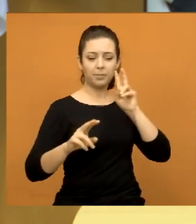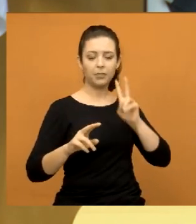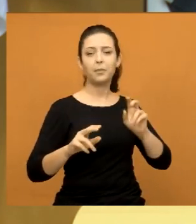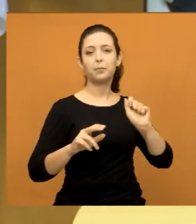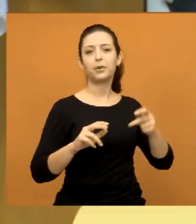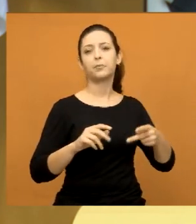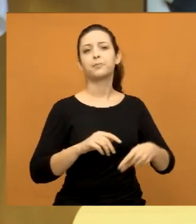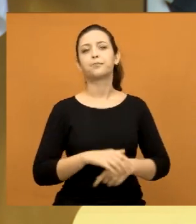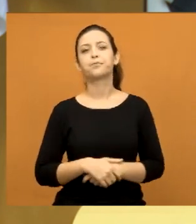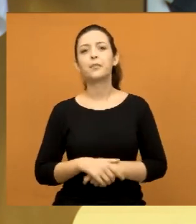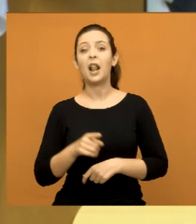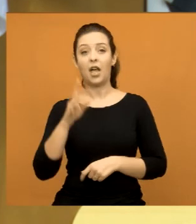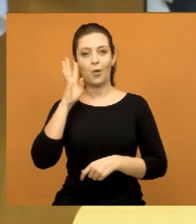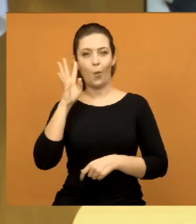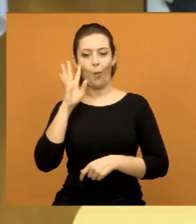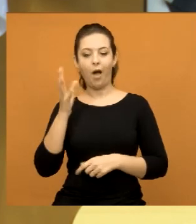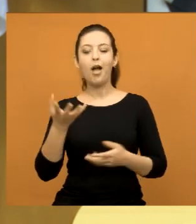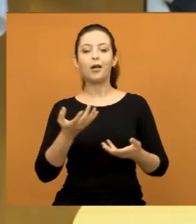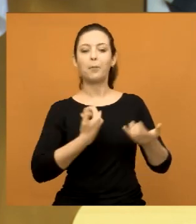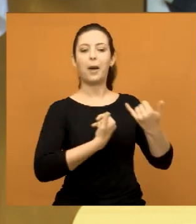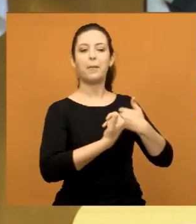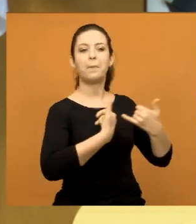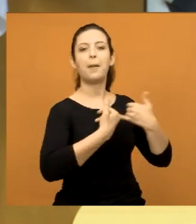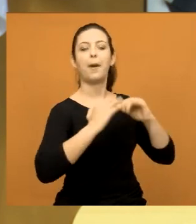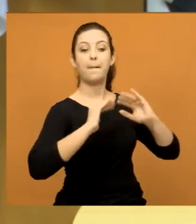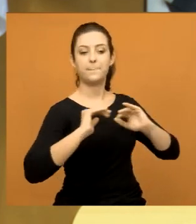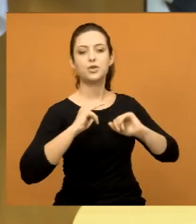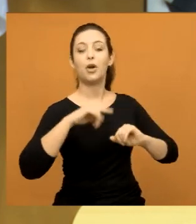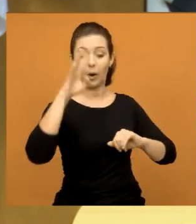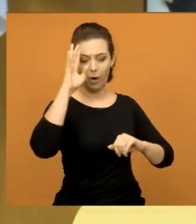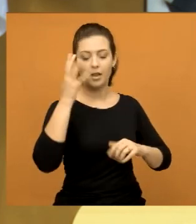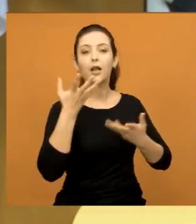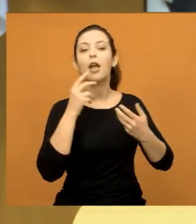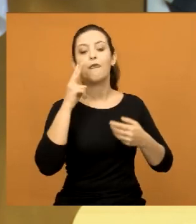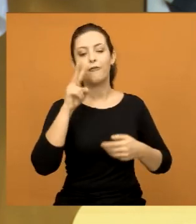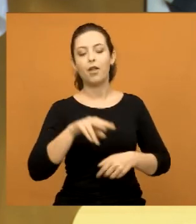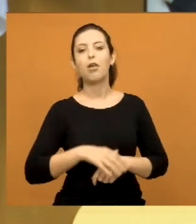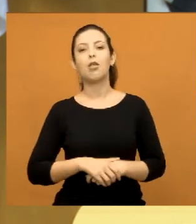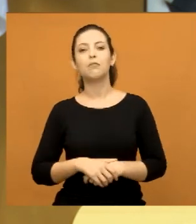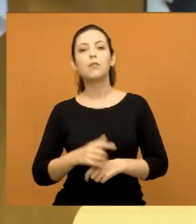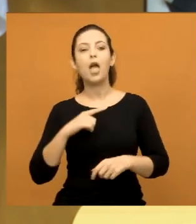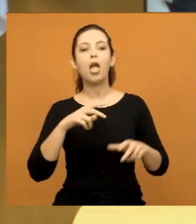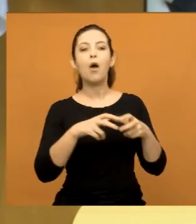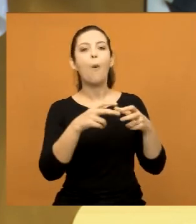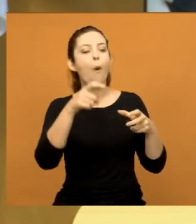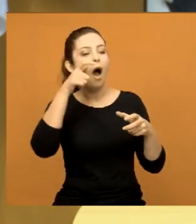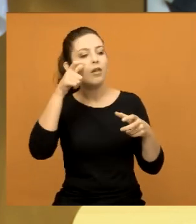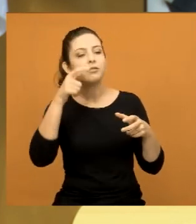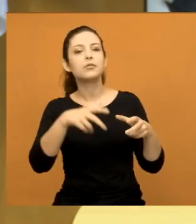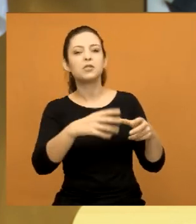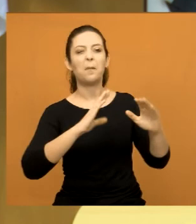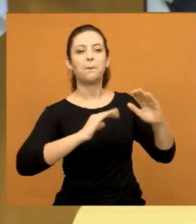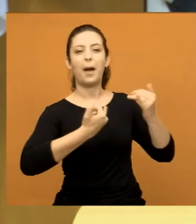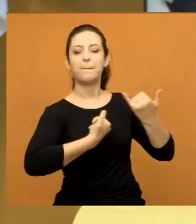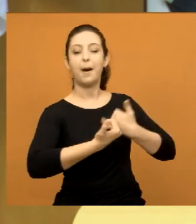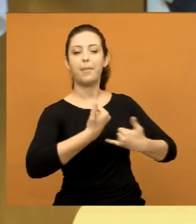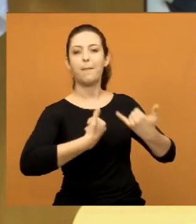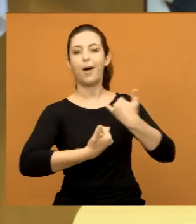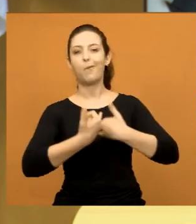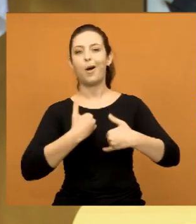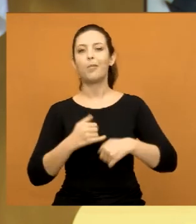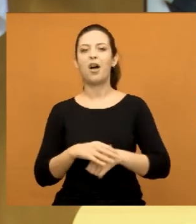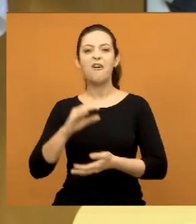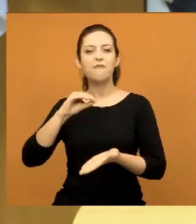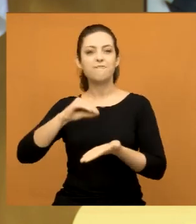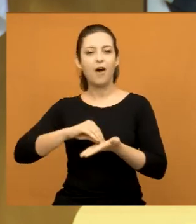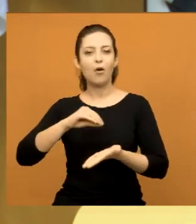quero ver você falar lá quarta-feira, porque eu assisto muito a TV Câmara, o morador me falou para mim. Eu acho que